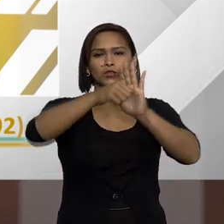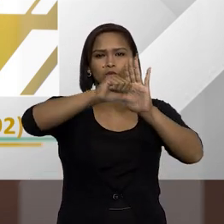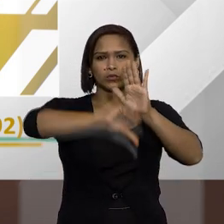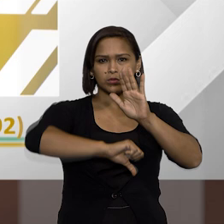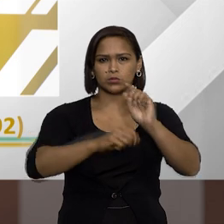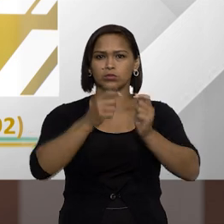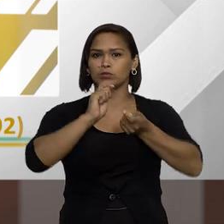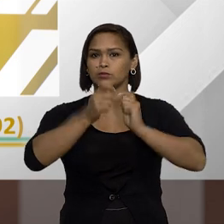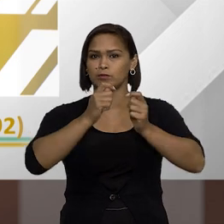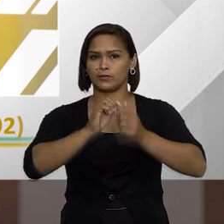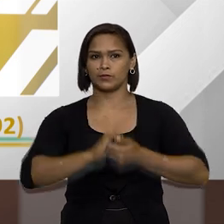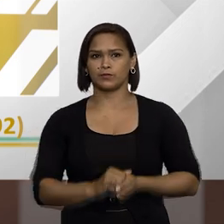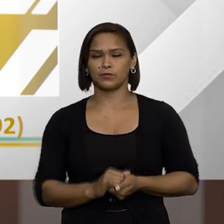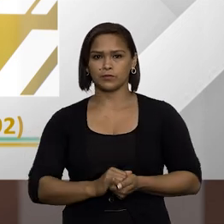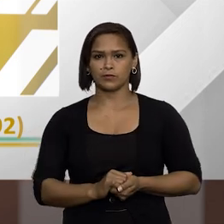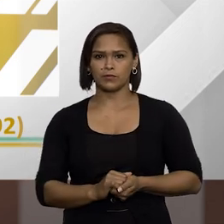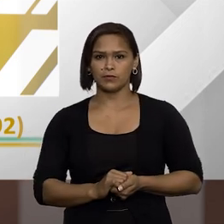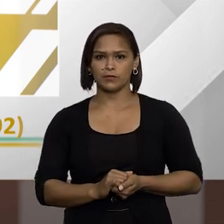administrativa?